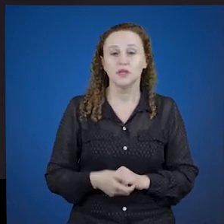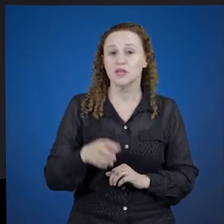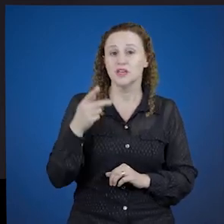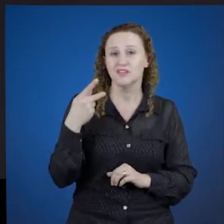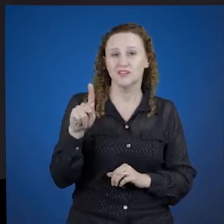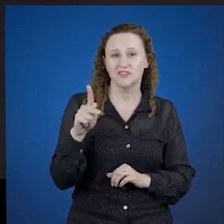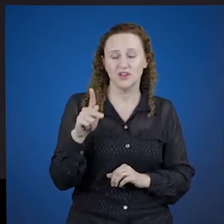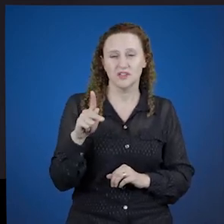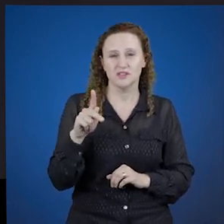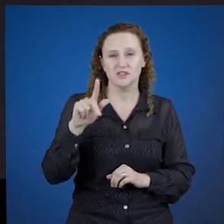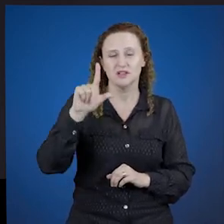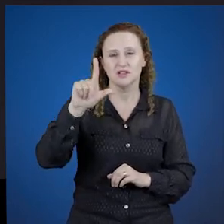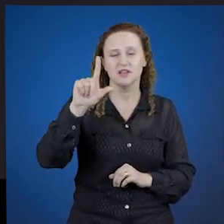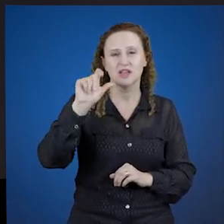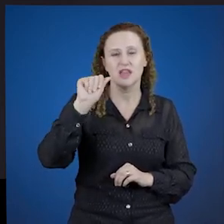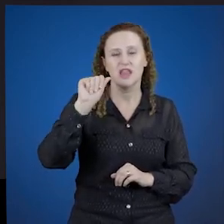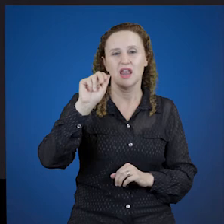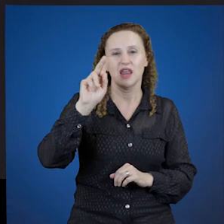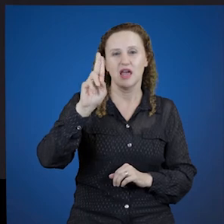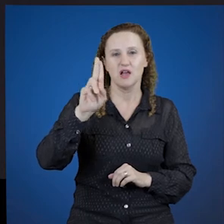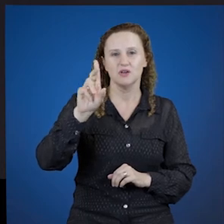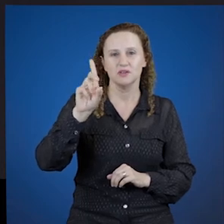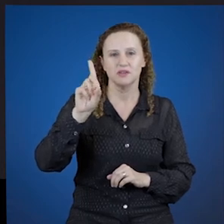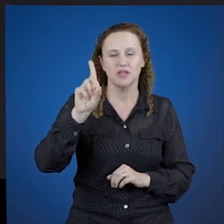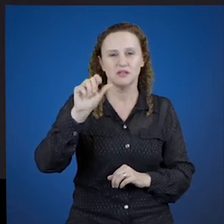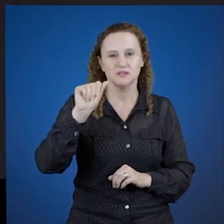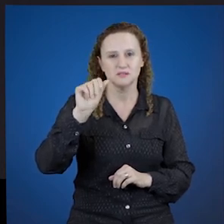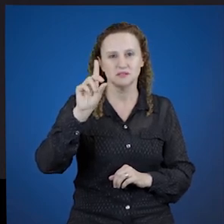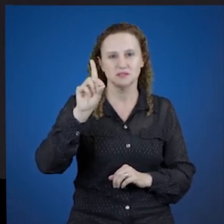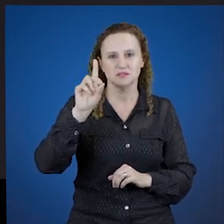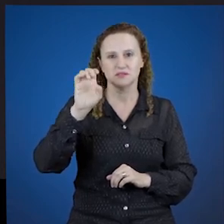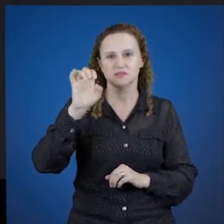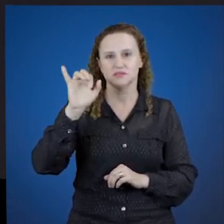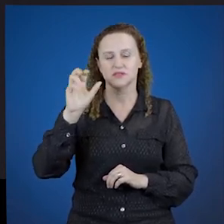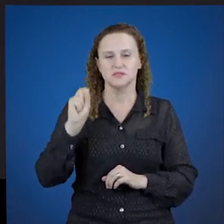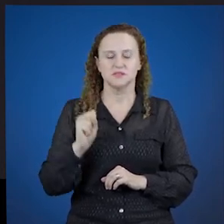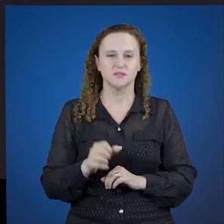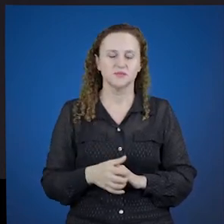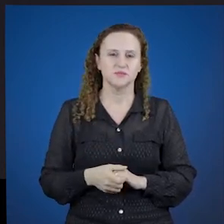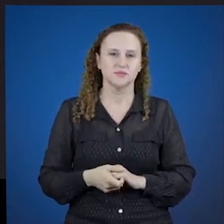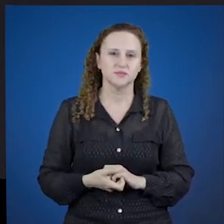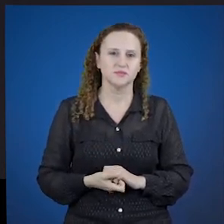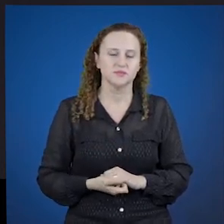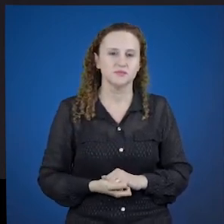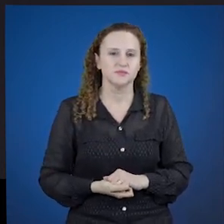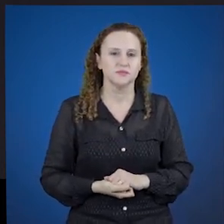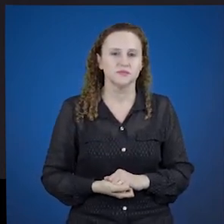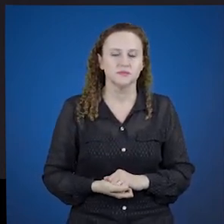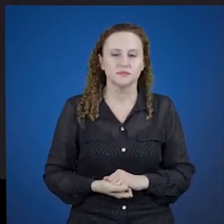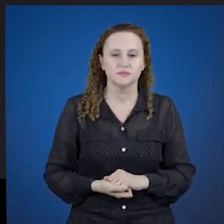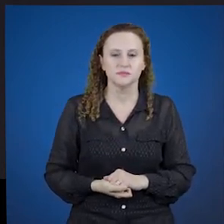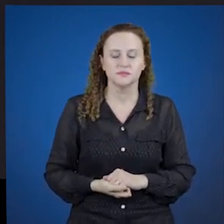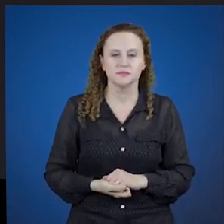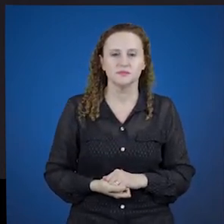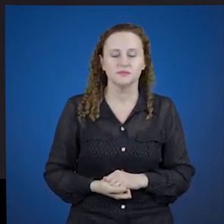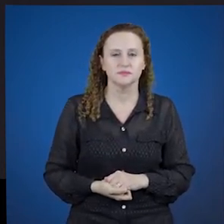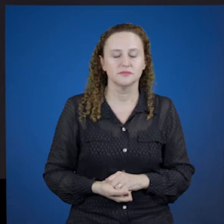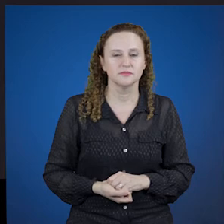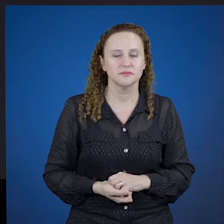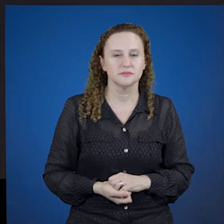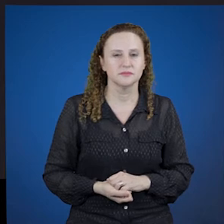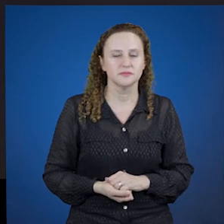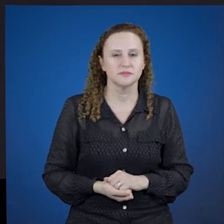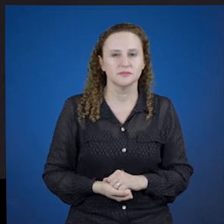Vós laudates. Eu vou só conjugá-lo no presente do indicativo. Nos demais tempos, apenas